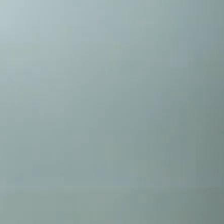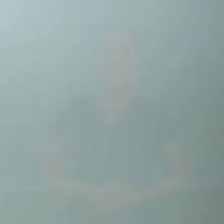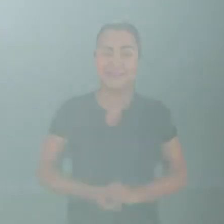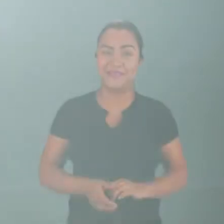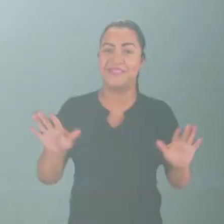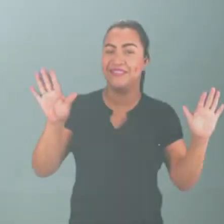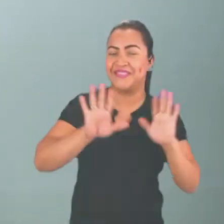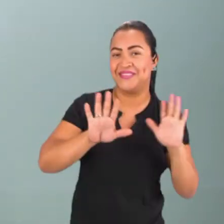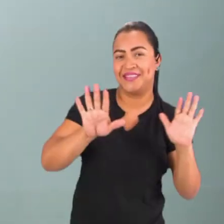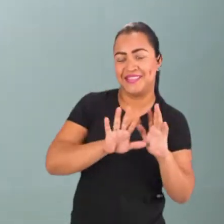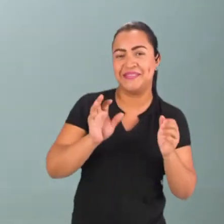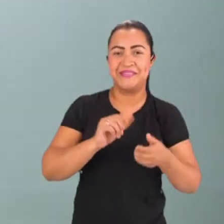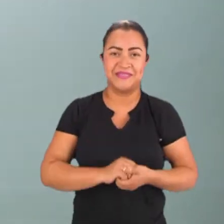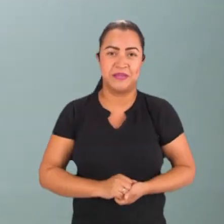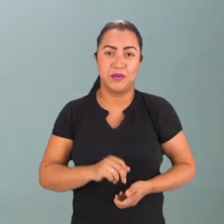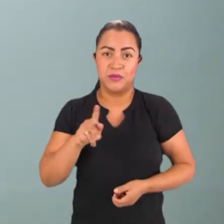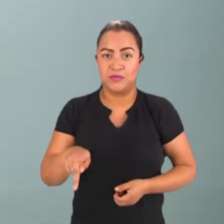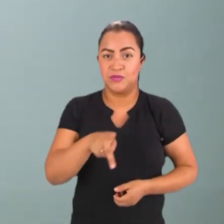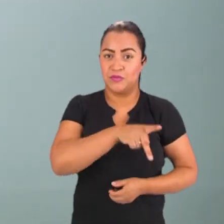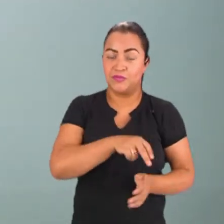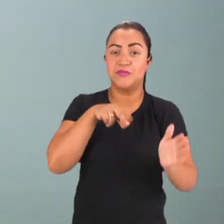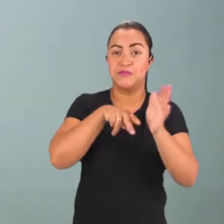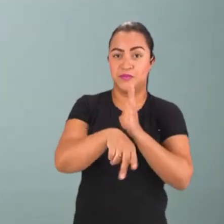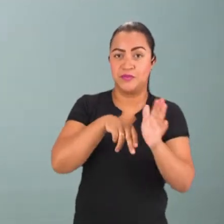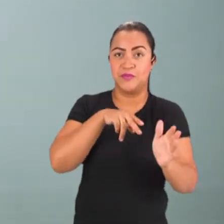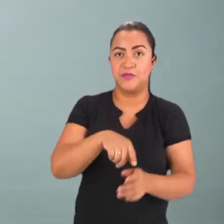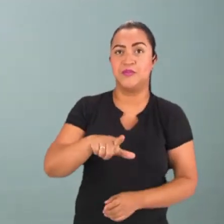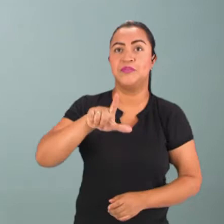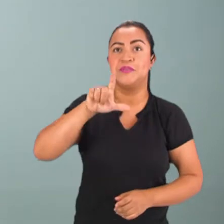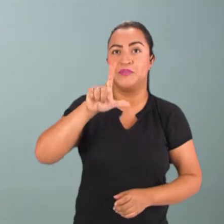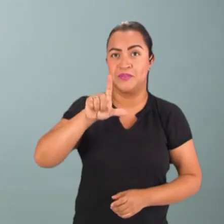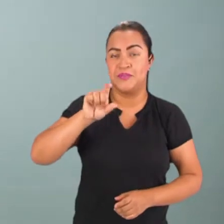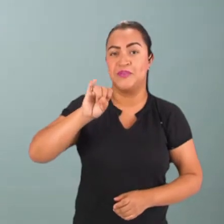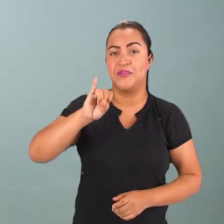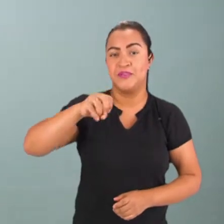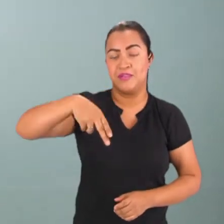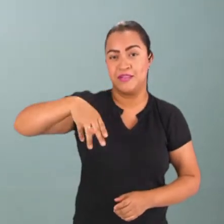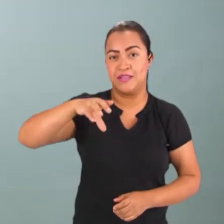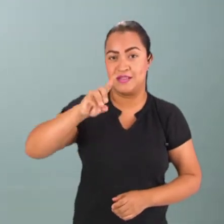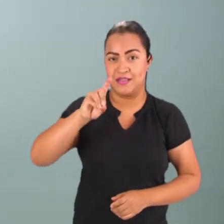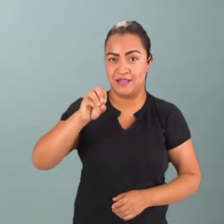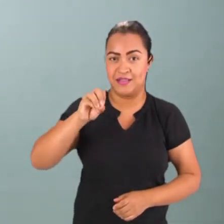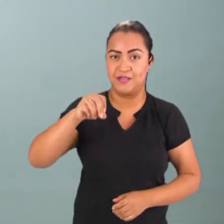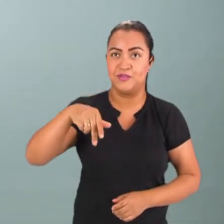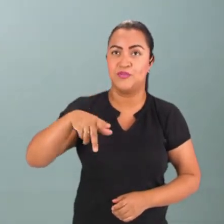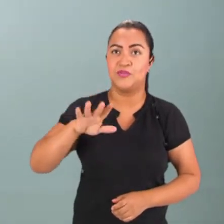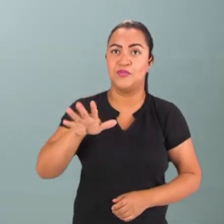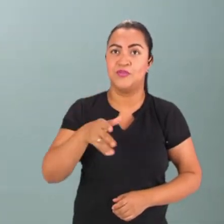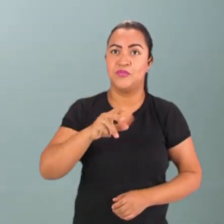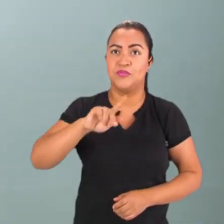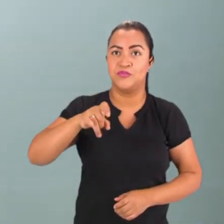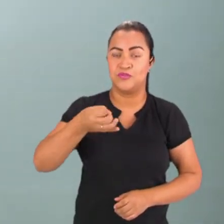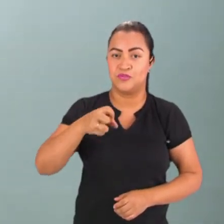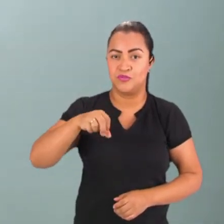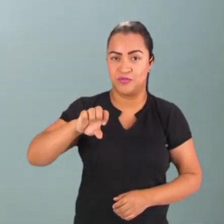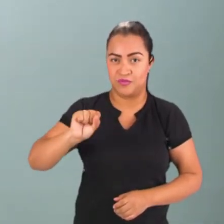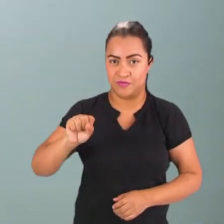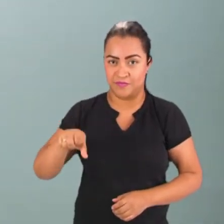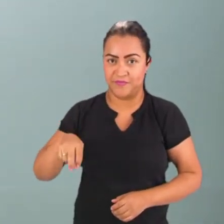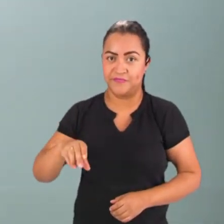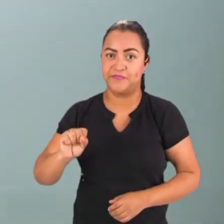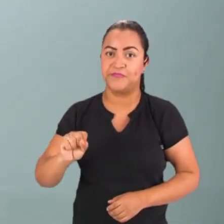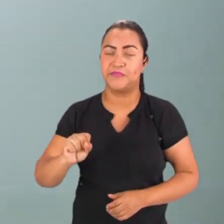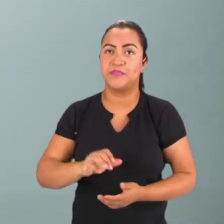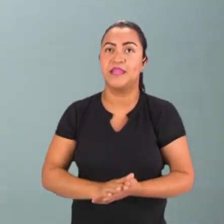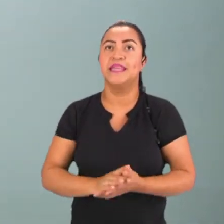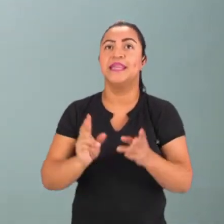Olá pessoal, eu sou o professor de Biologia Lidon Johnson, vamos trabalhar a aula 27, e o conteúdo